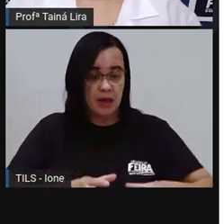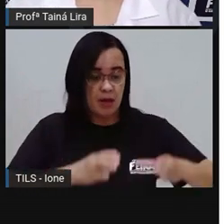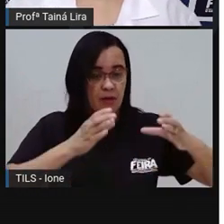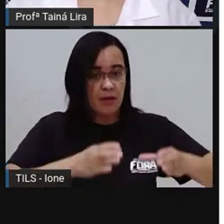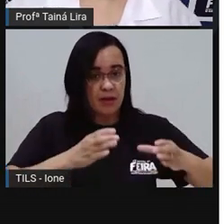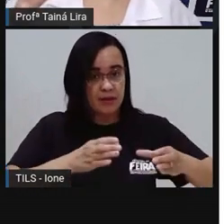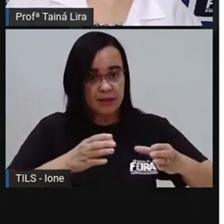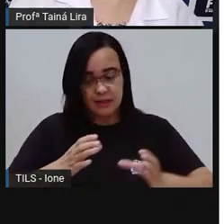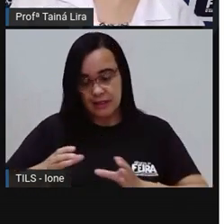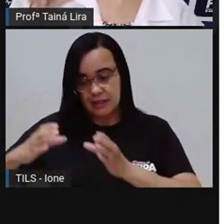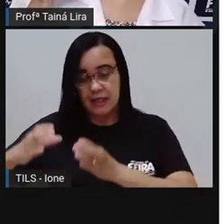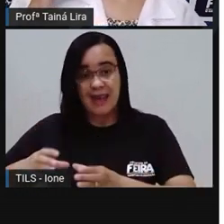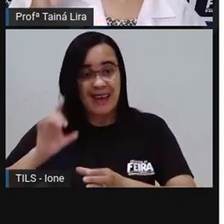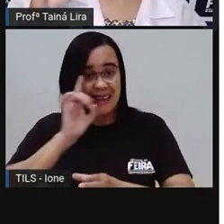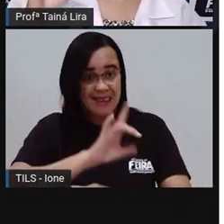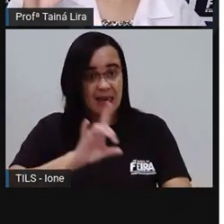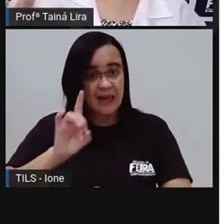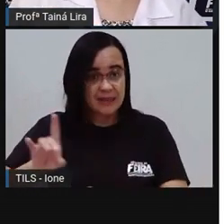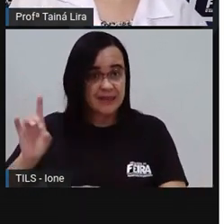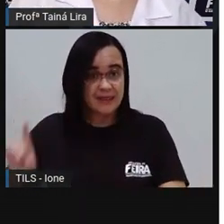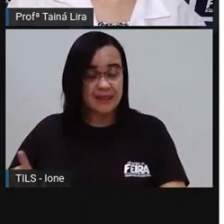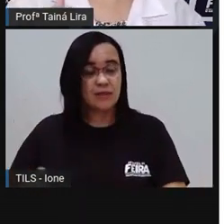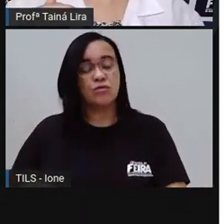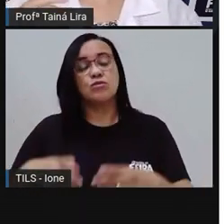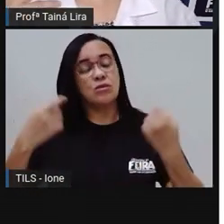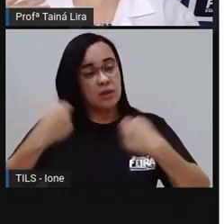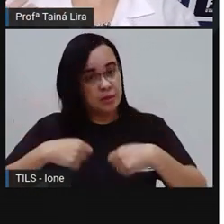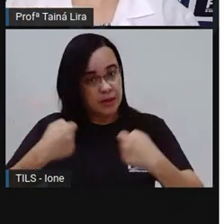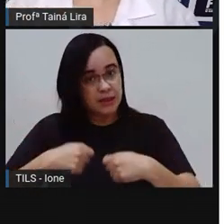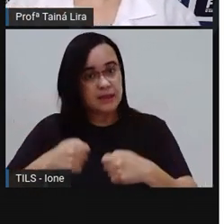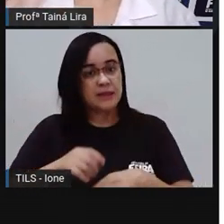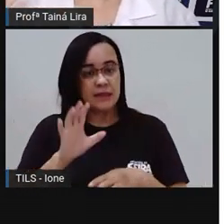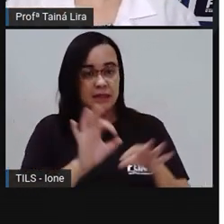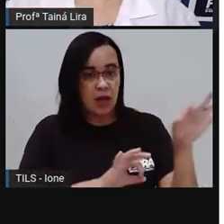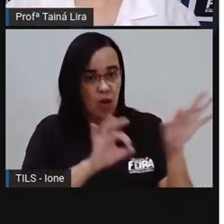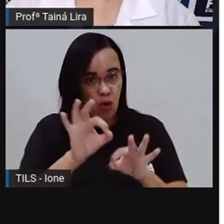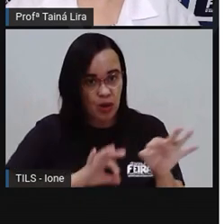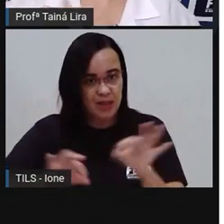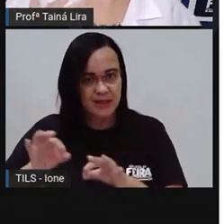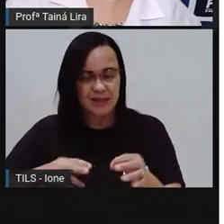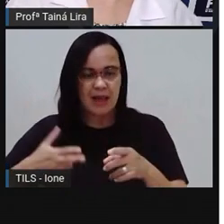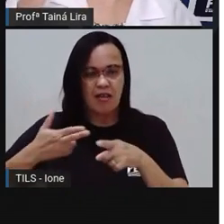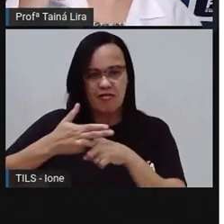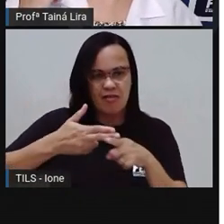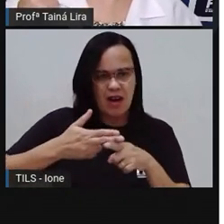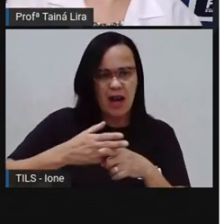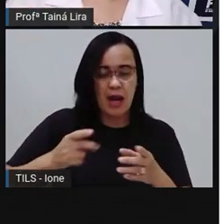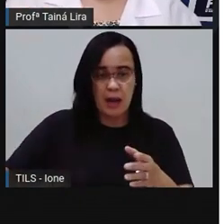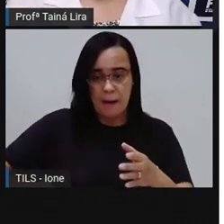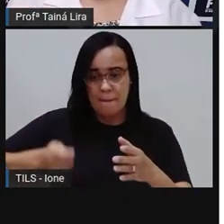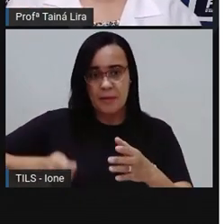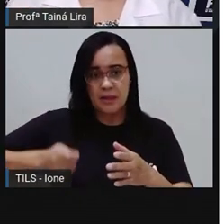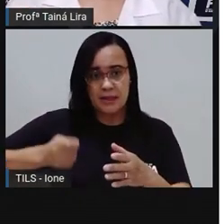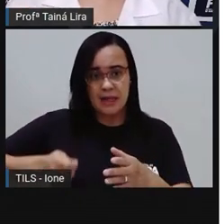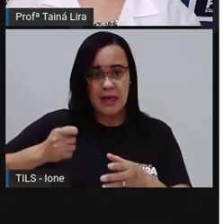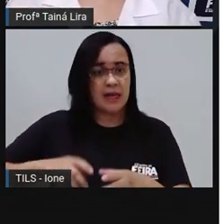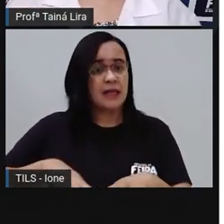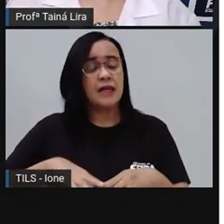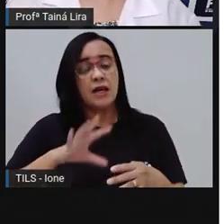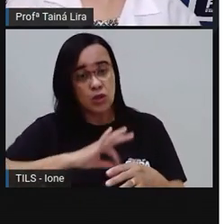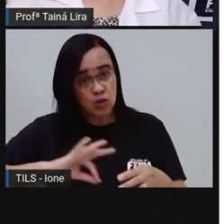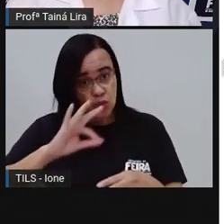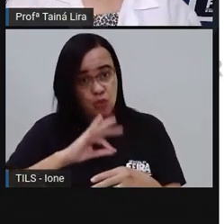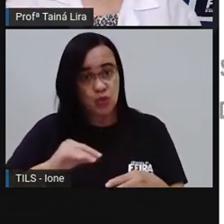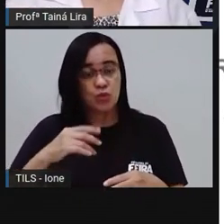outro lugar Não for fazer na cozinha Então tem que lembrar, né? Às precisa de faca, de panela Enfim Então tem que lembrar dessas questões Tá